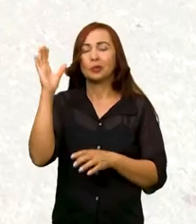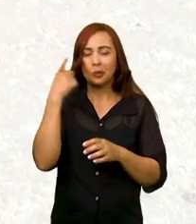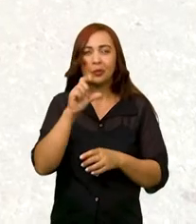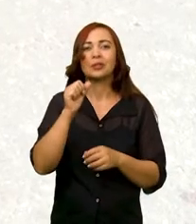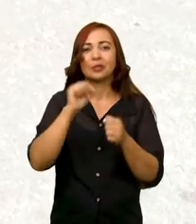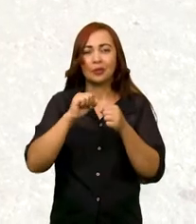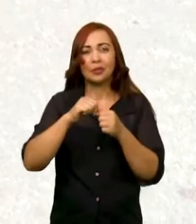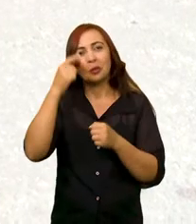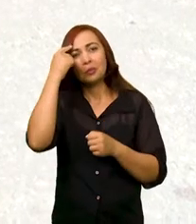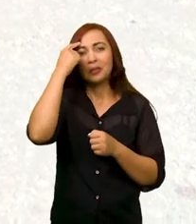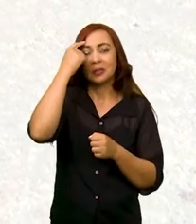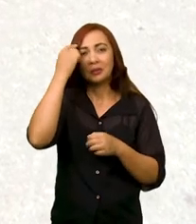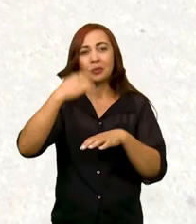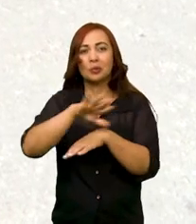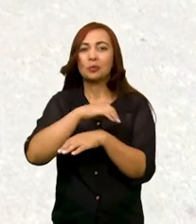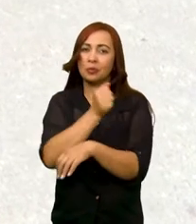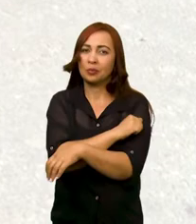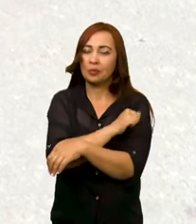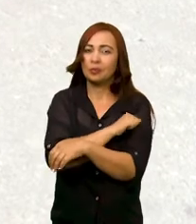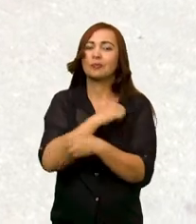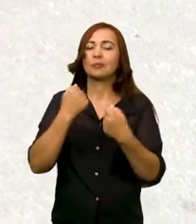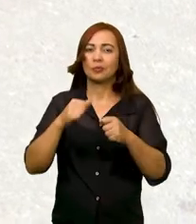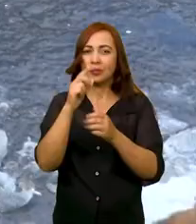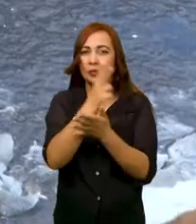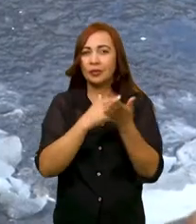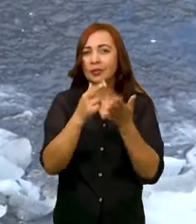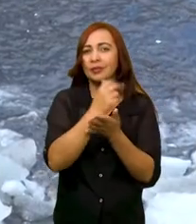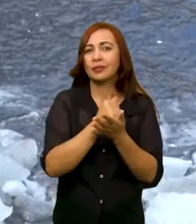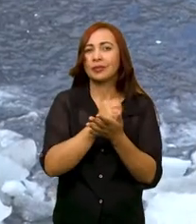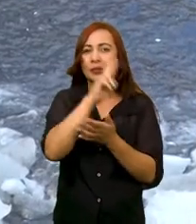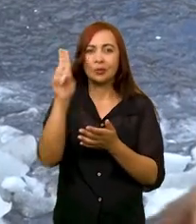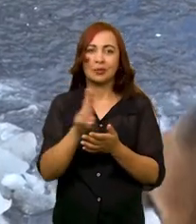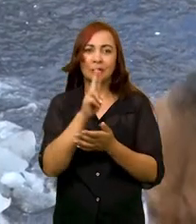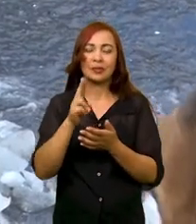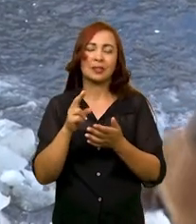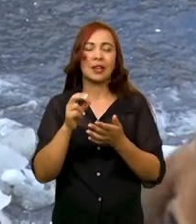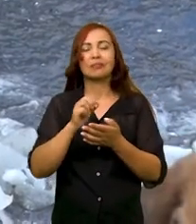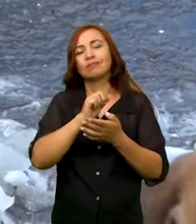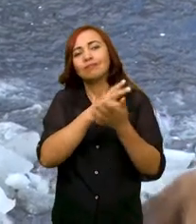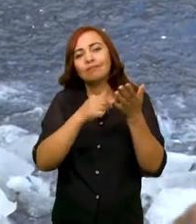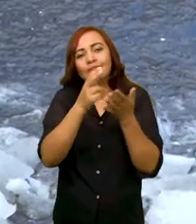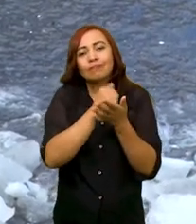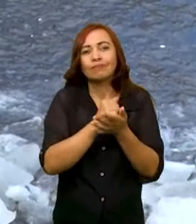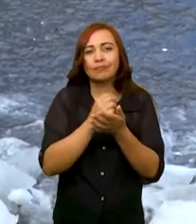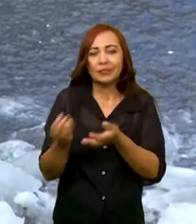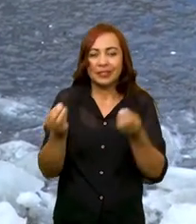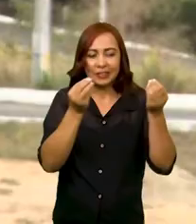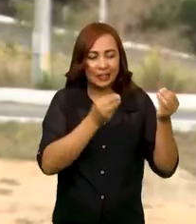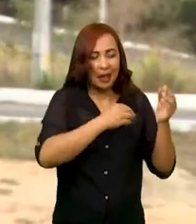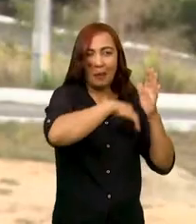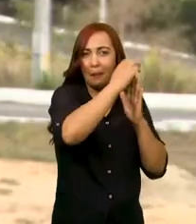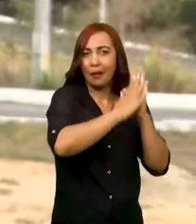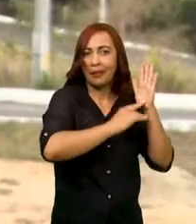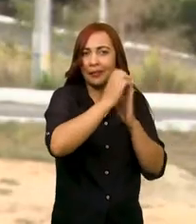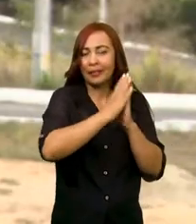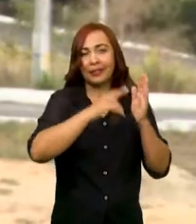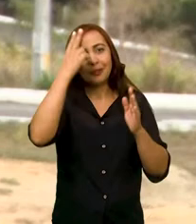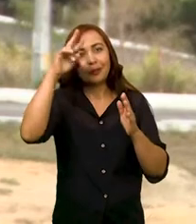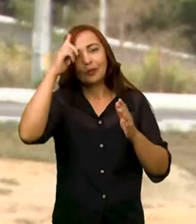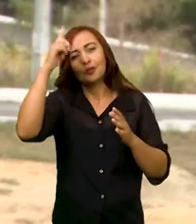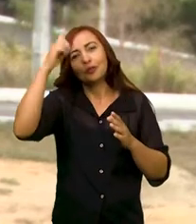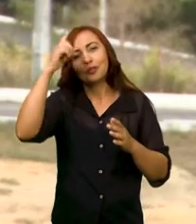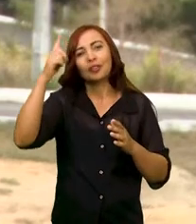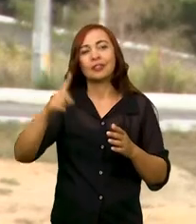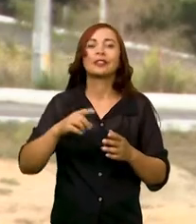o que acontece? A castração é indispensável, mas isso a gente precisa do setor público para contribuir. Então, nós, como